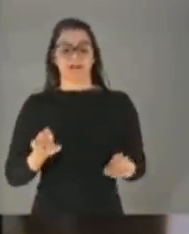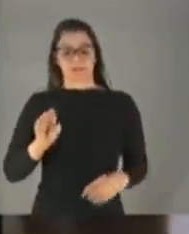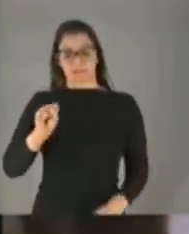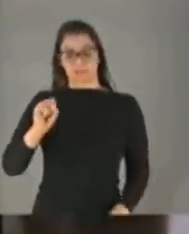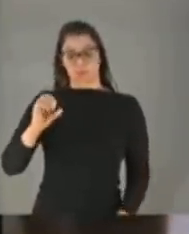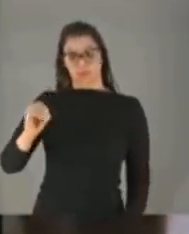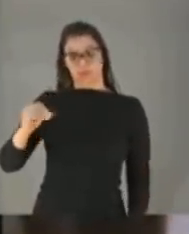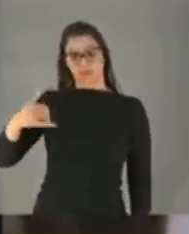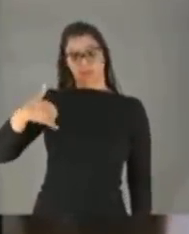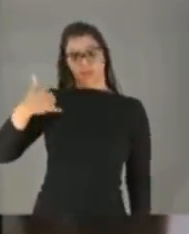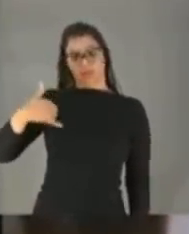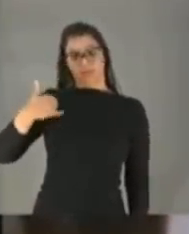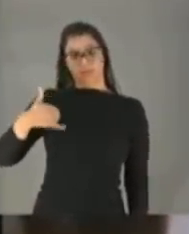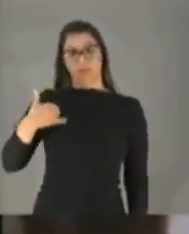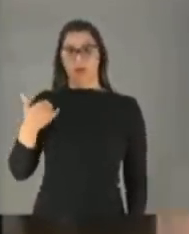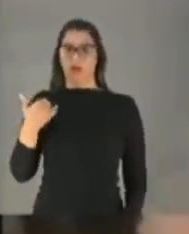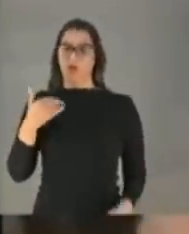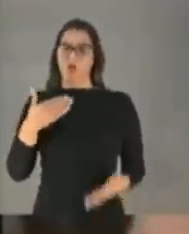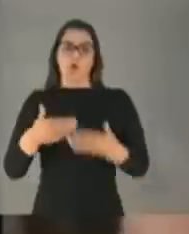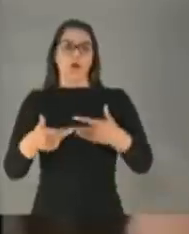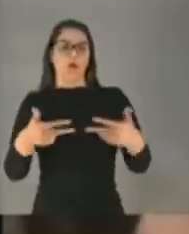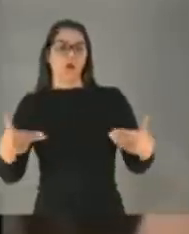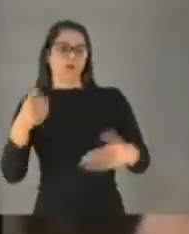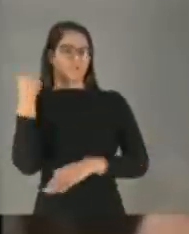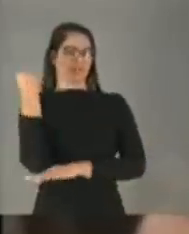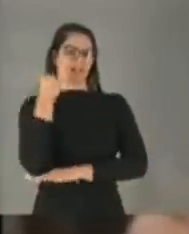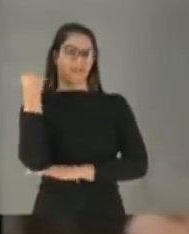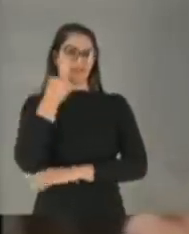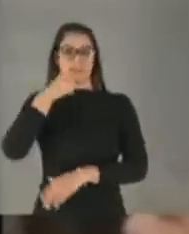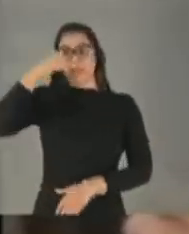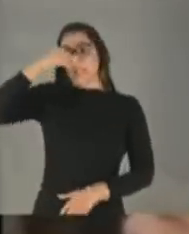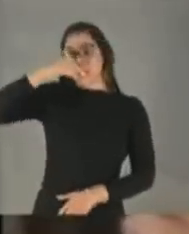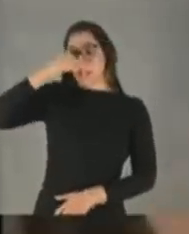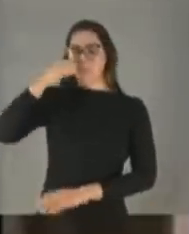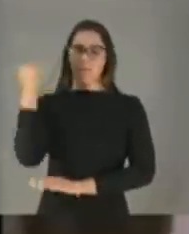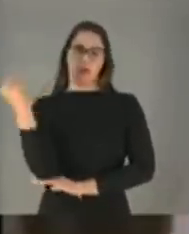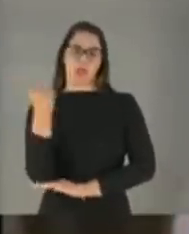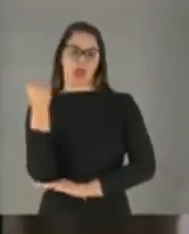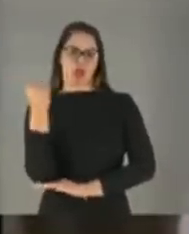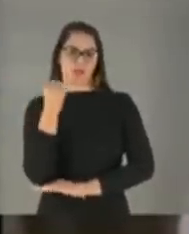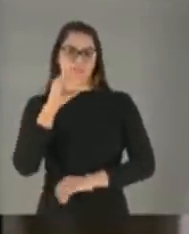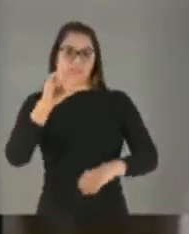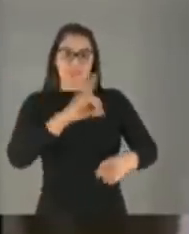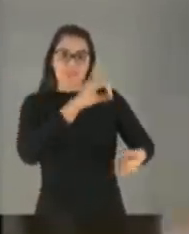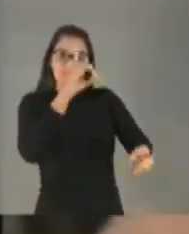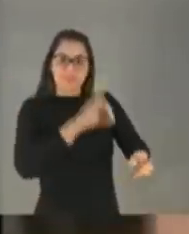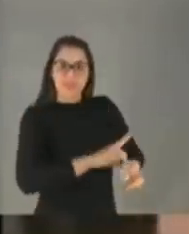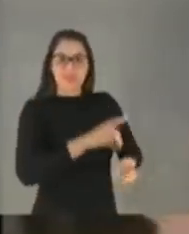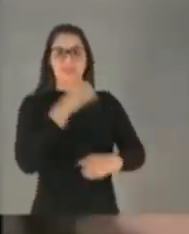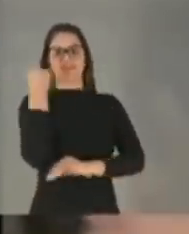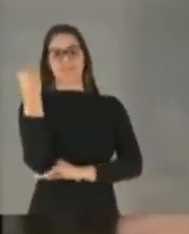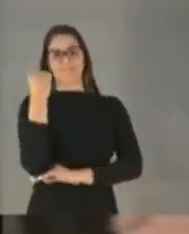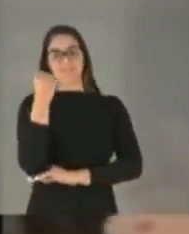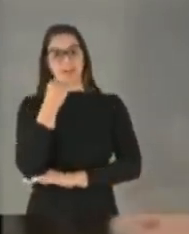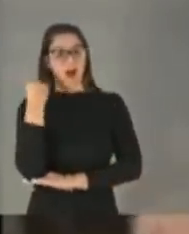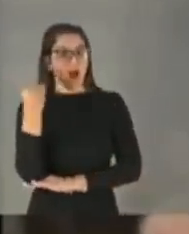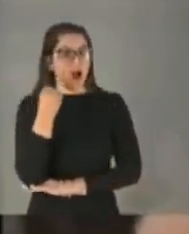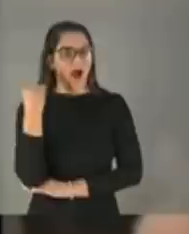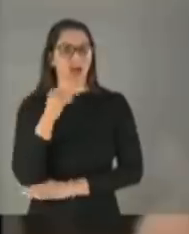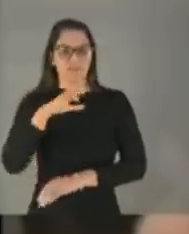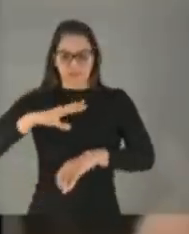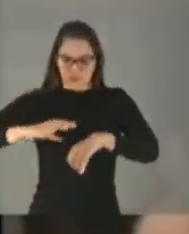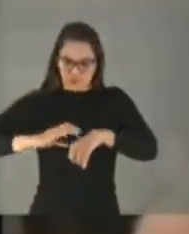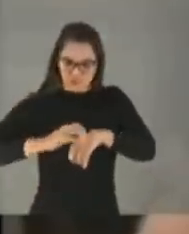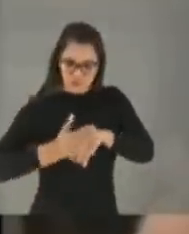anos, tudo fica grave. Gripe aos 80 anos é grave. Dengue é grave. Chikungunya, tudo fica mais